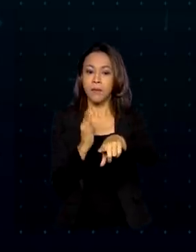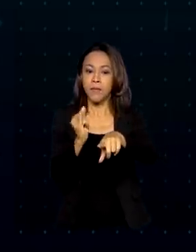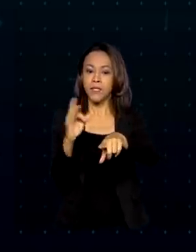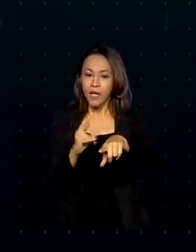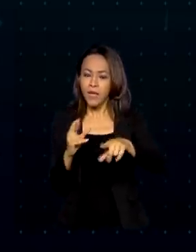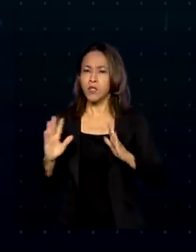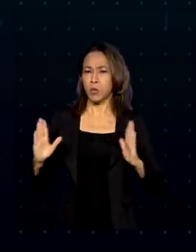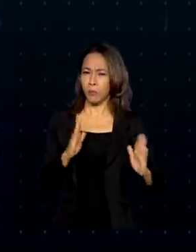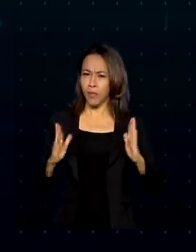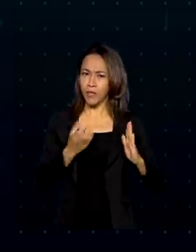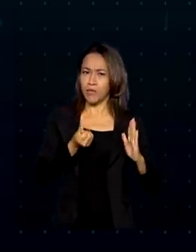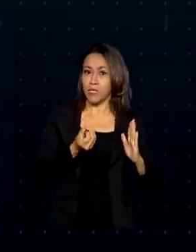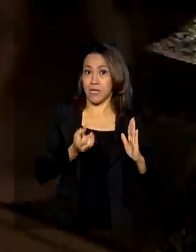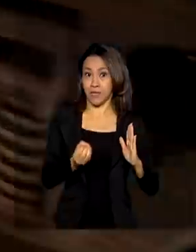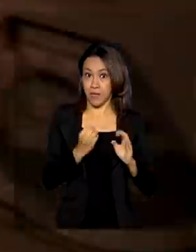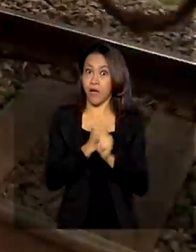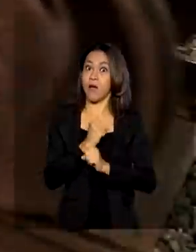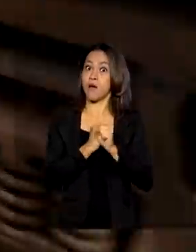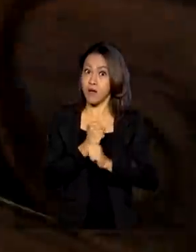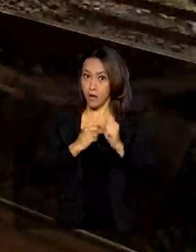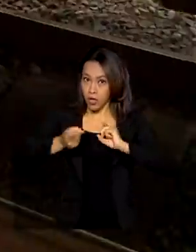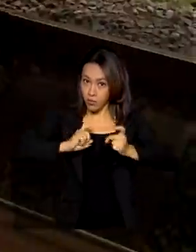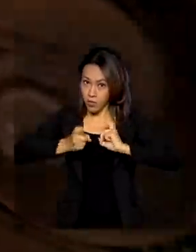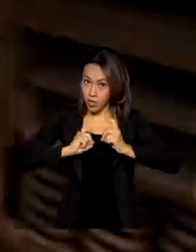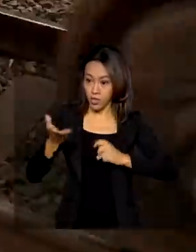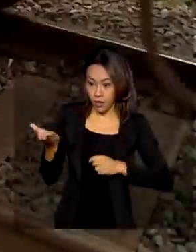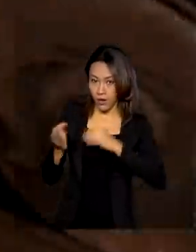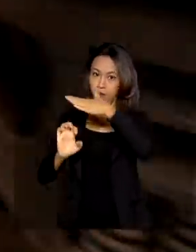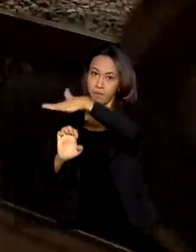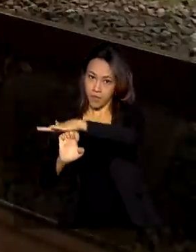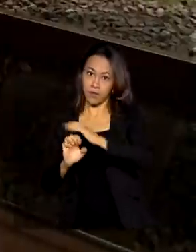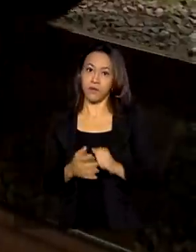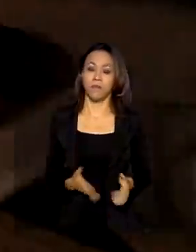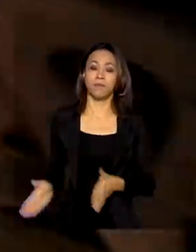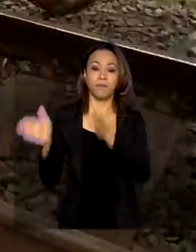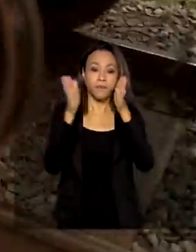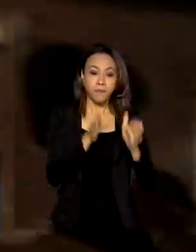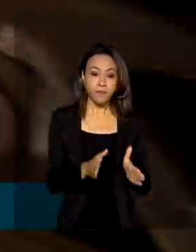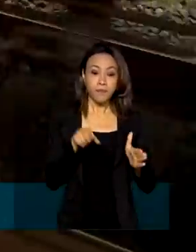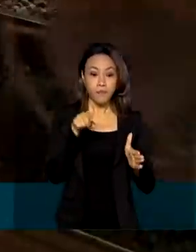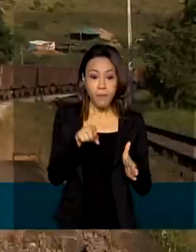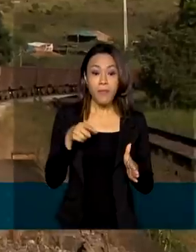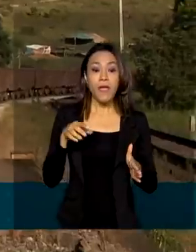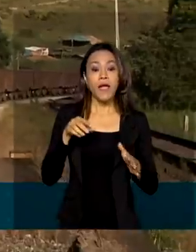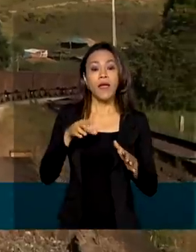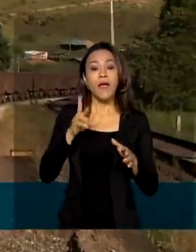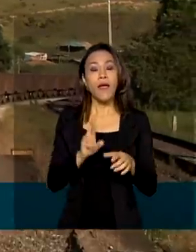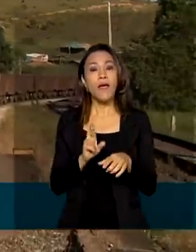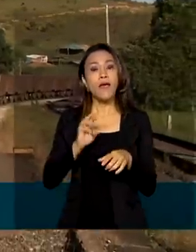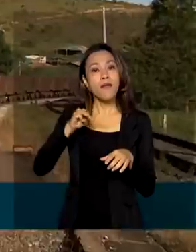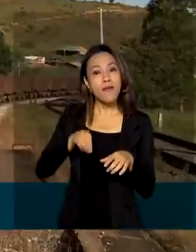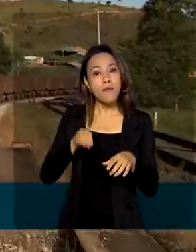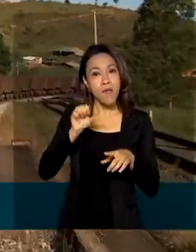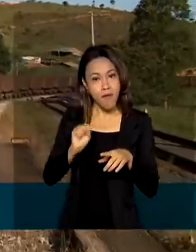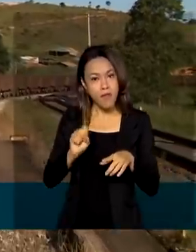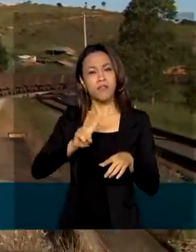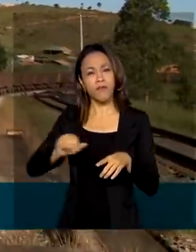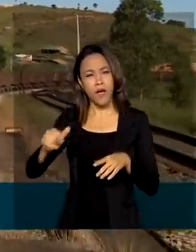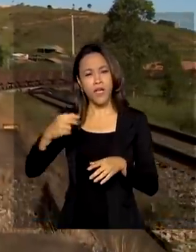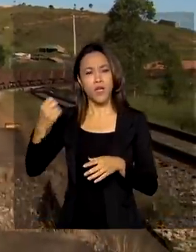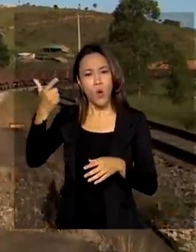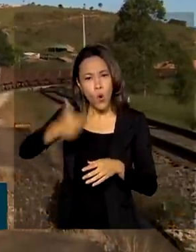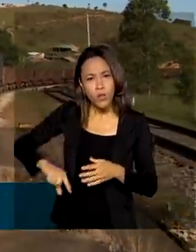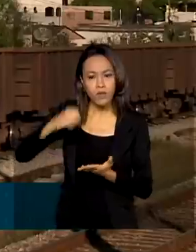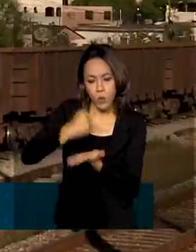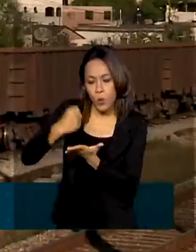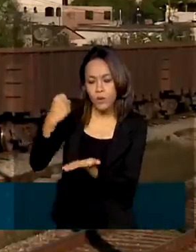ferrovia por 60 anos. Além das duas concessões, a concessionária MRS terá seu contrato renovado por mais